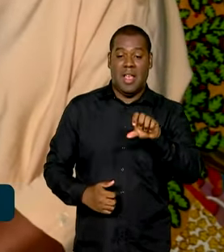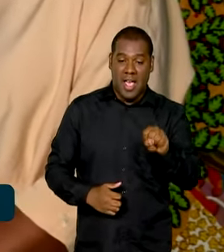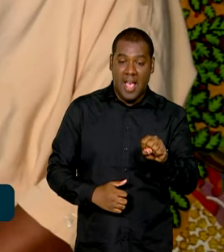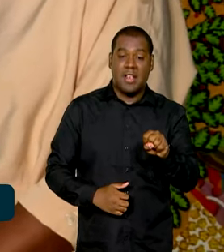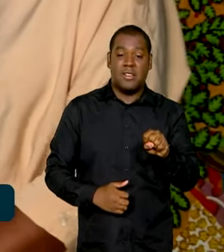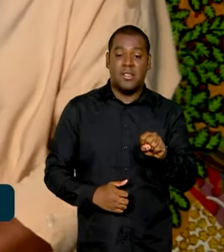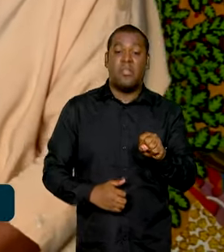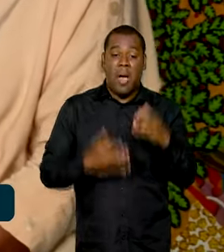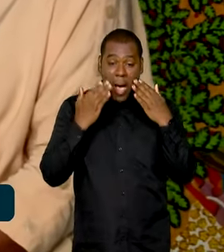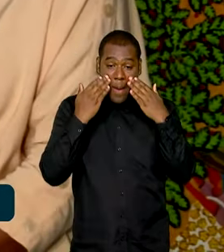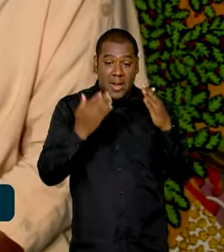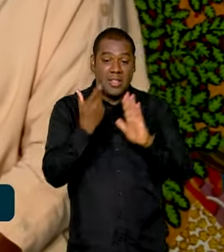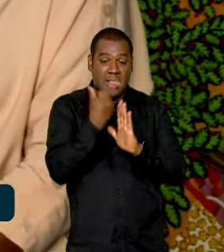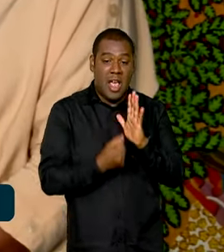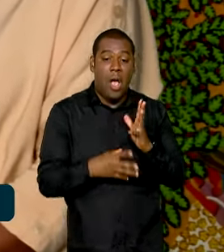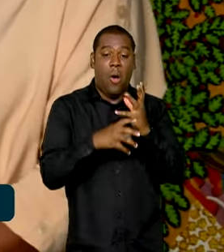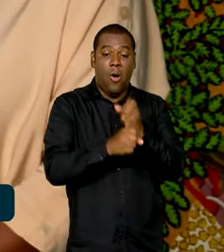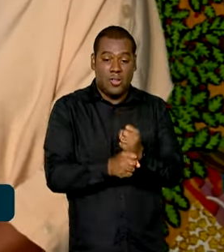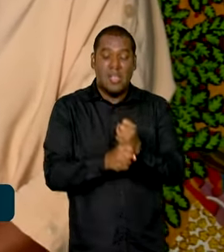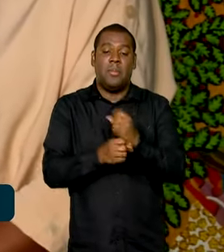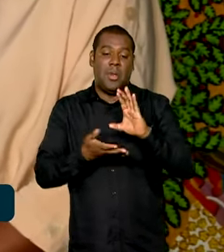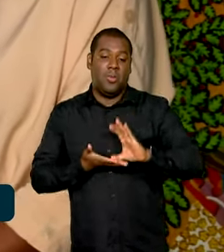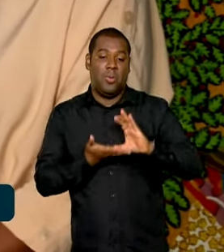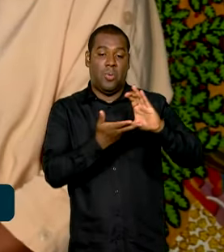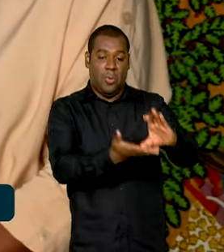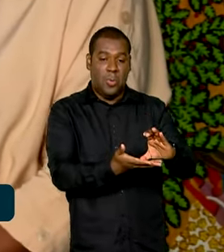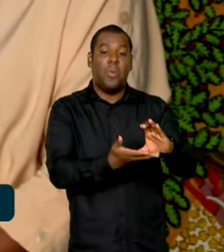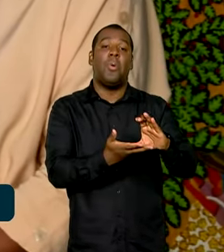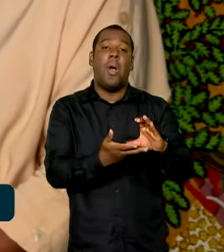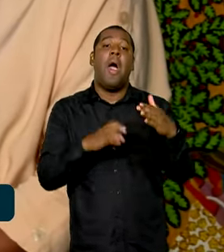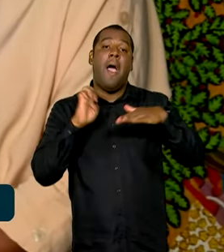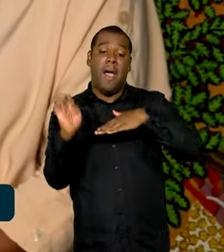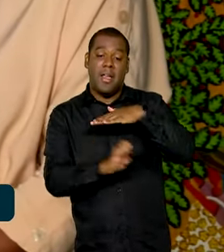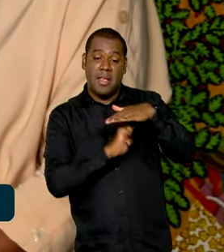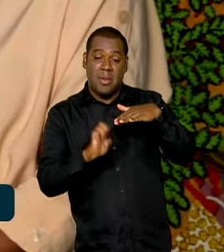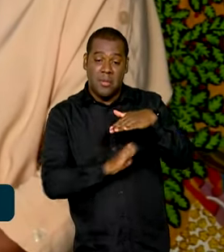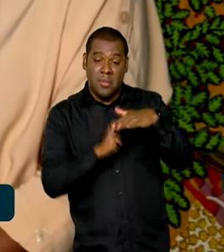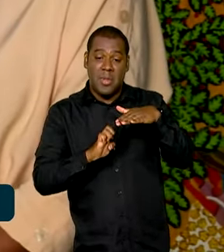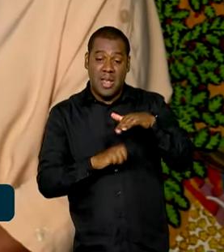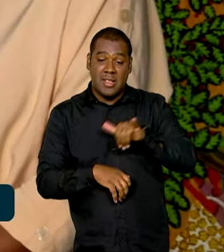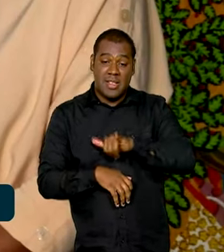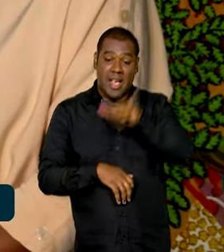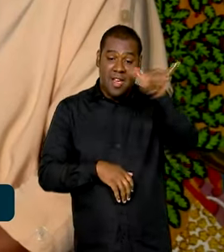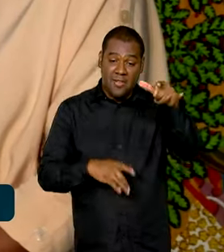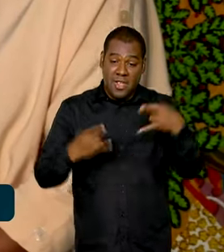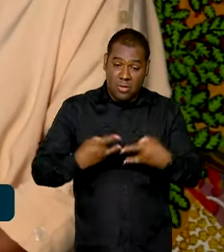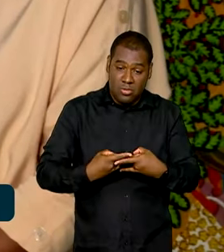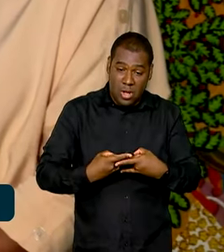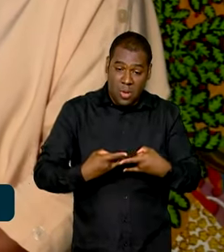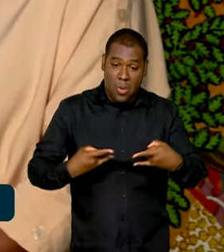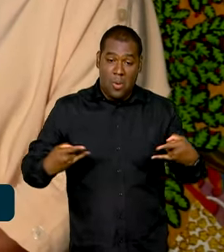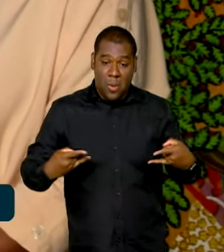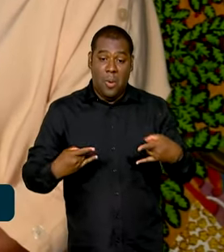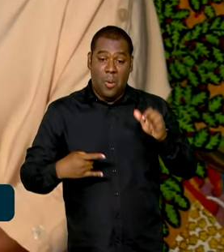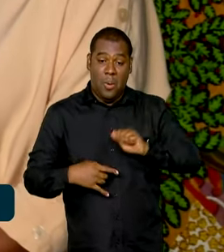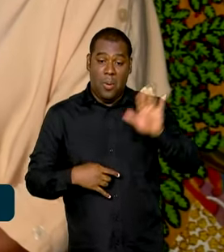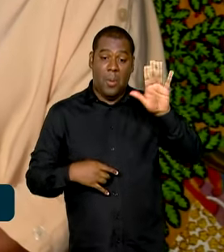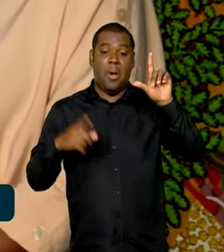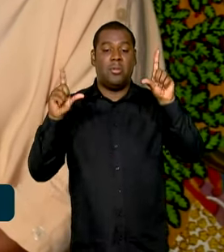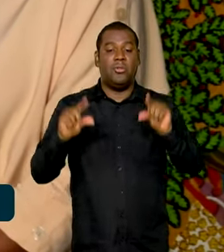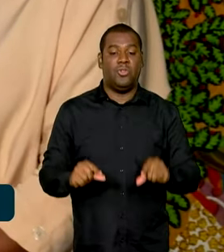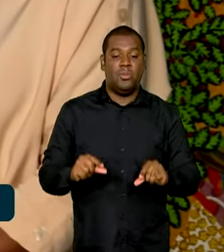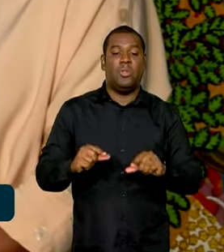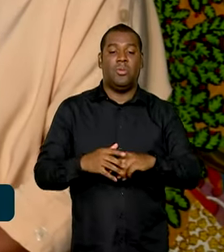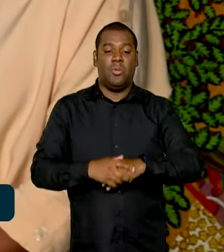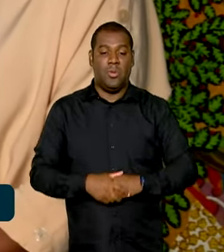financiamento da aviação brasileira para que as empresas aéreas possam buscar crédito, se capitalizar e,